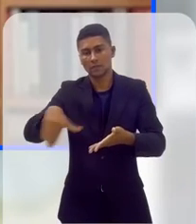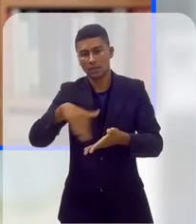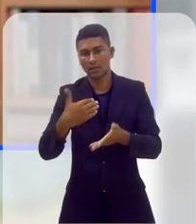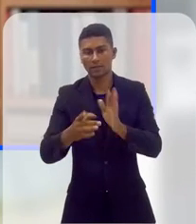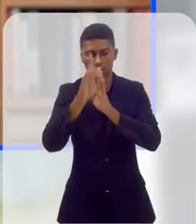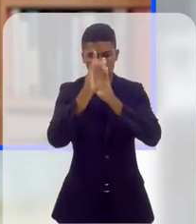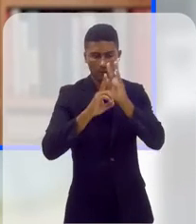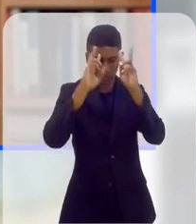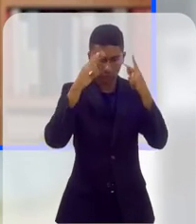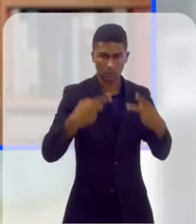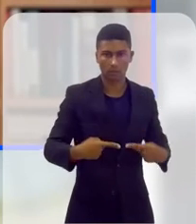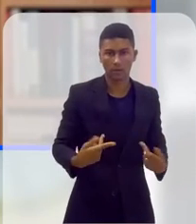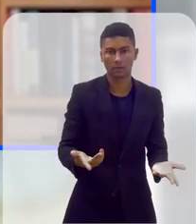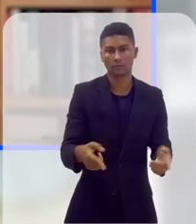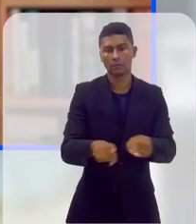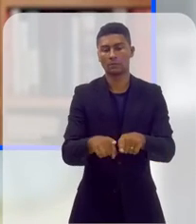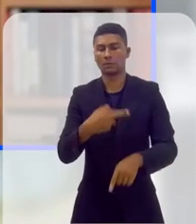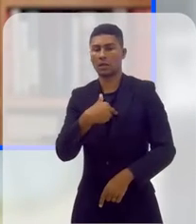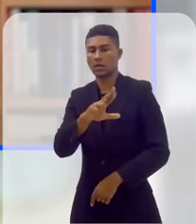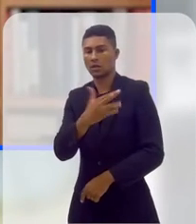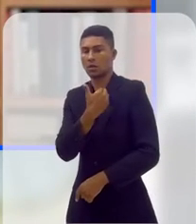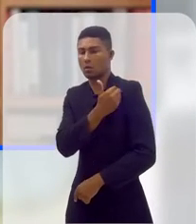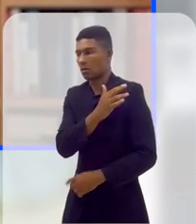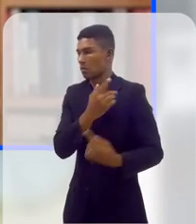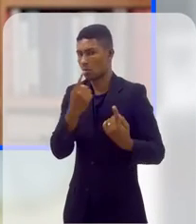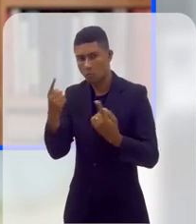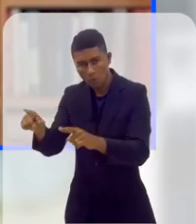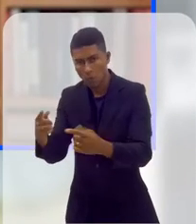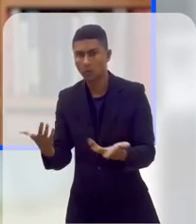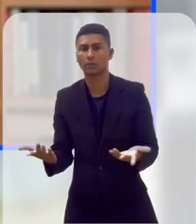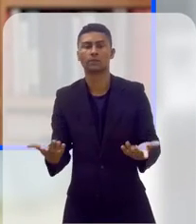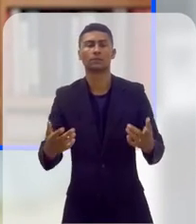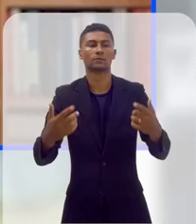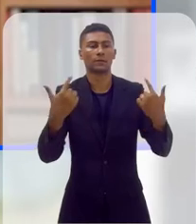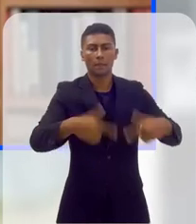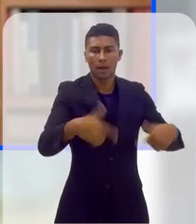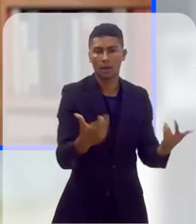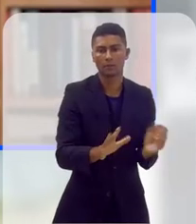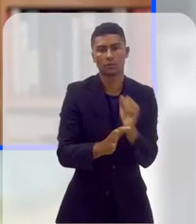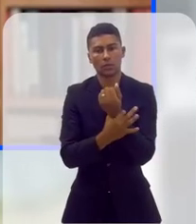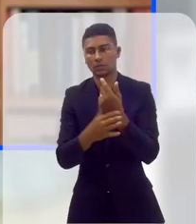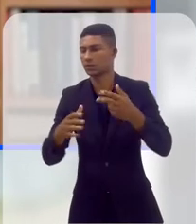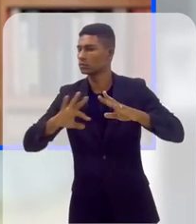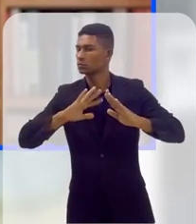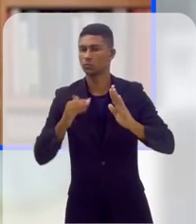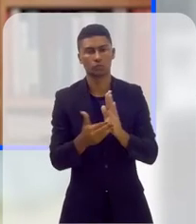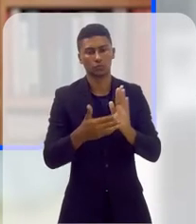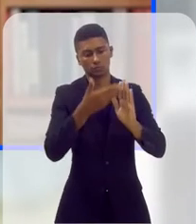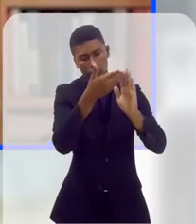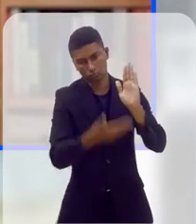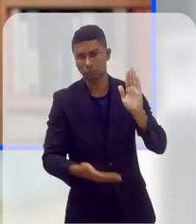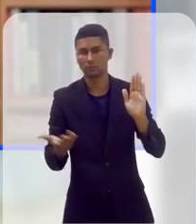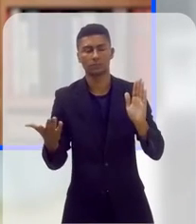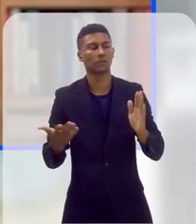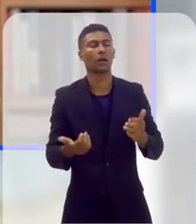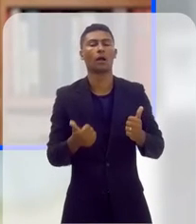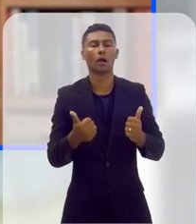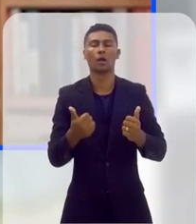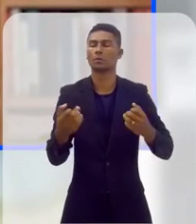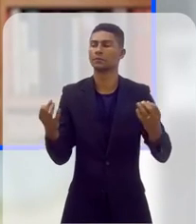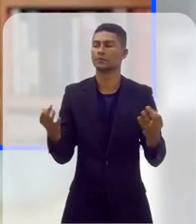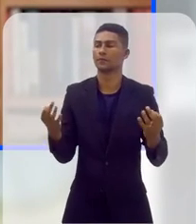Perfeito. Felipe, a sua fala me lembrou um assunto que é o seguinte, quando você fala que